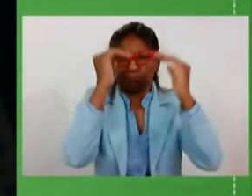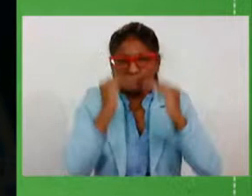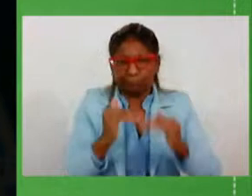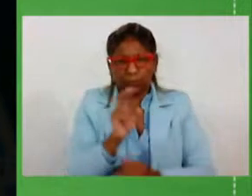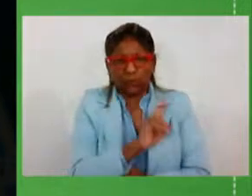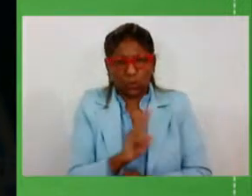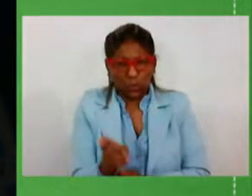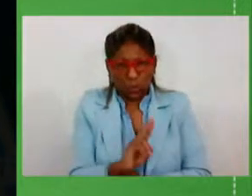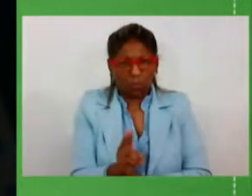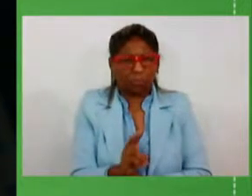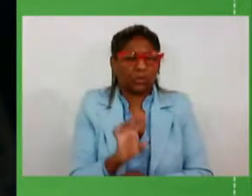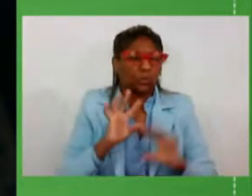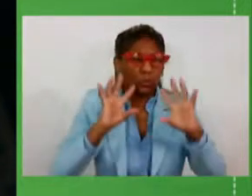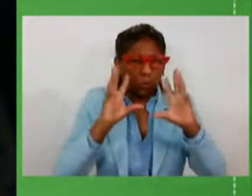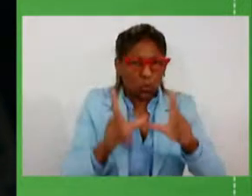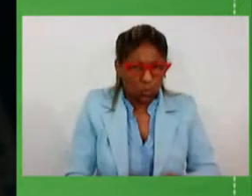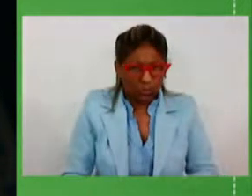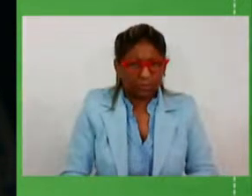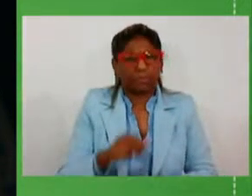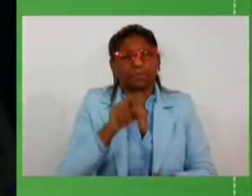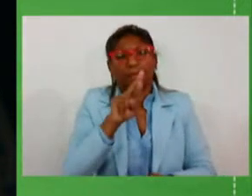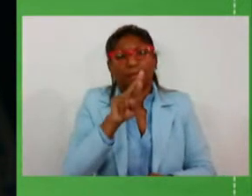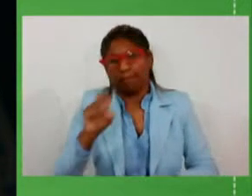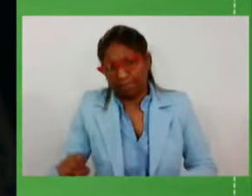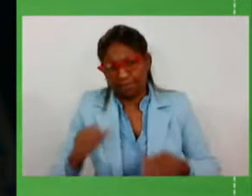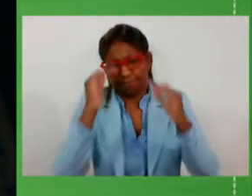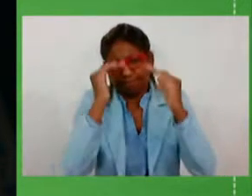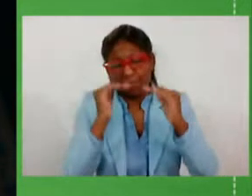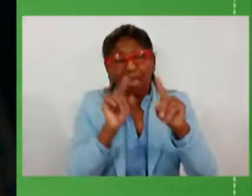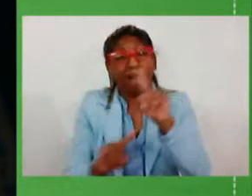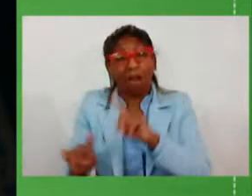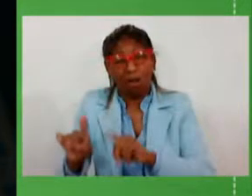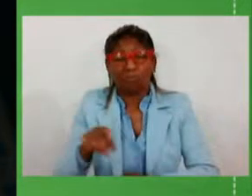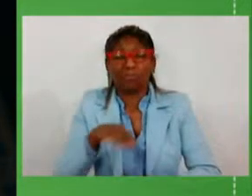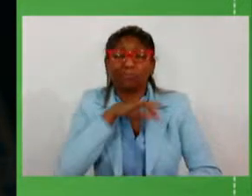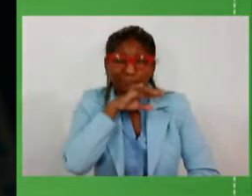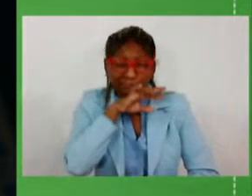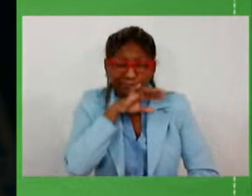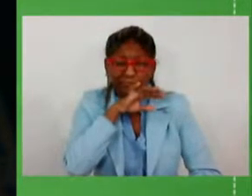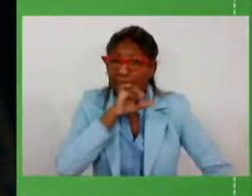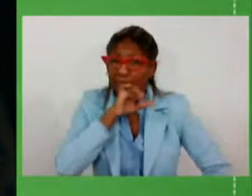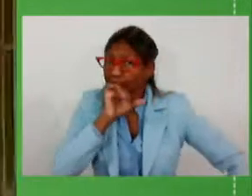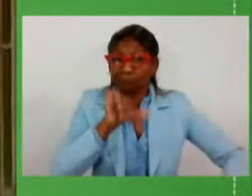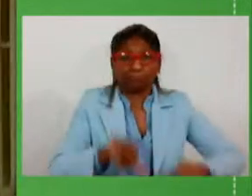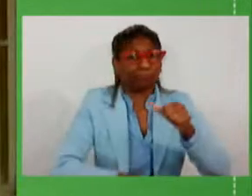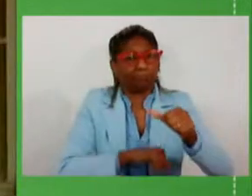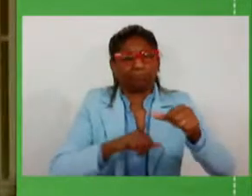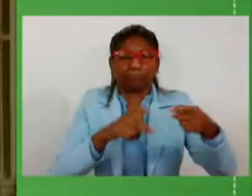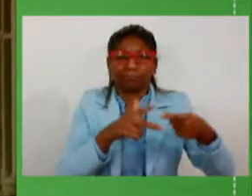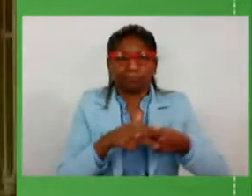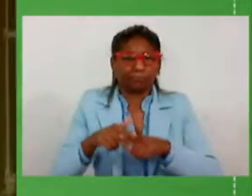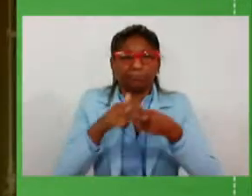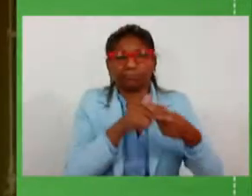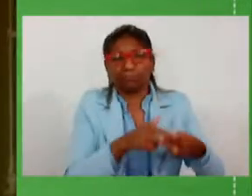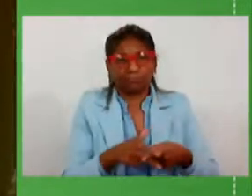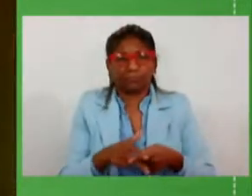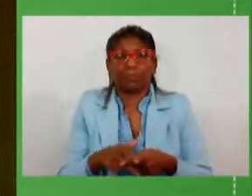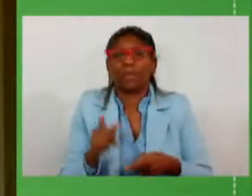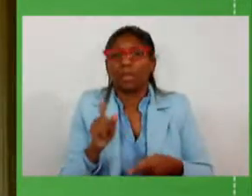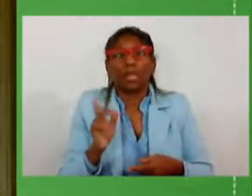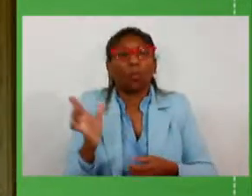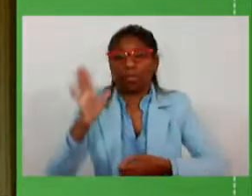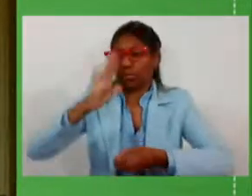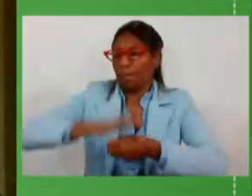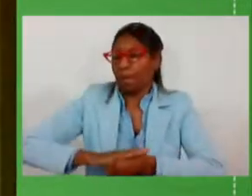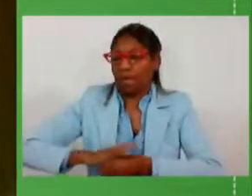implantadas, muitas delas em condições precárias, terão uma forte intervenção de recuperação. Nós estamos falando de tapa-buraco, estamos falando de